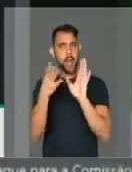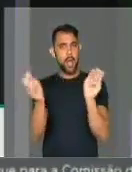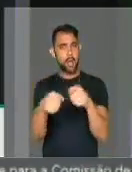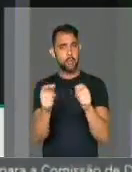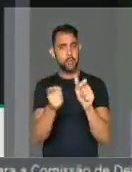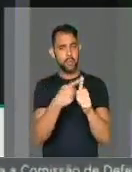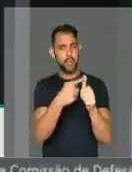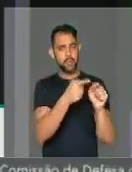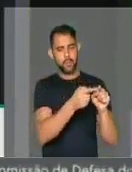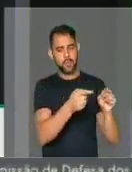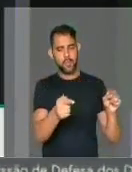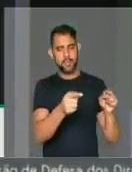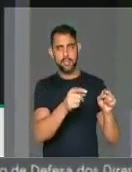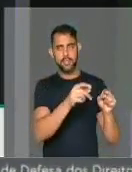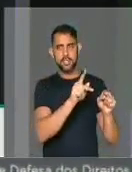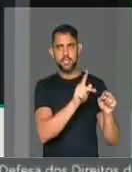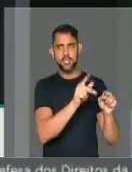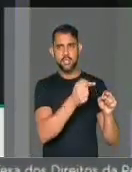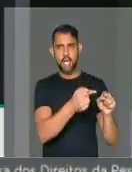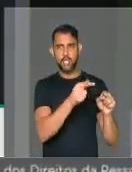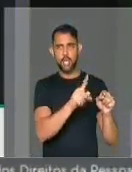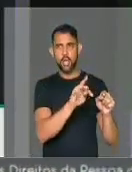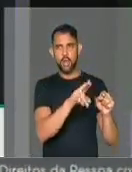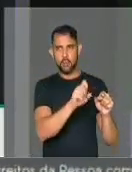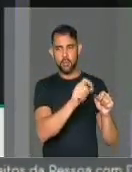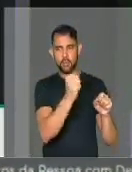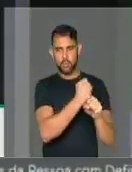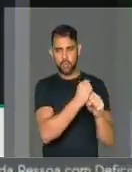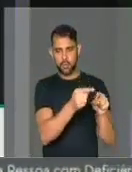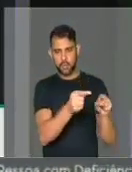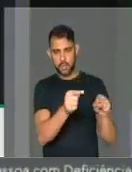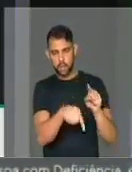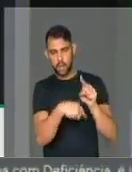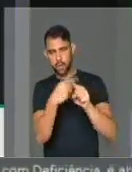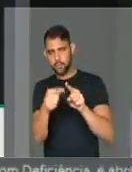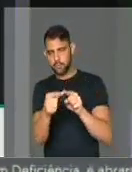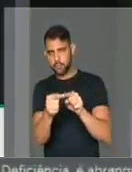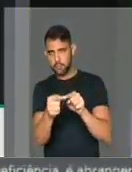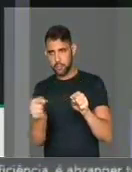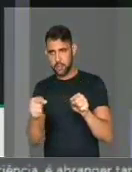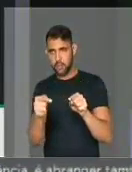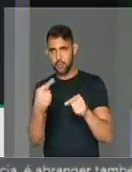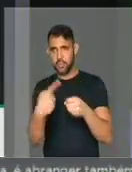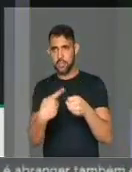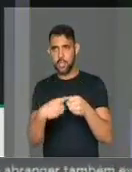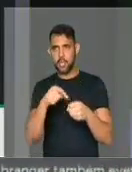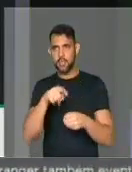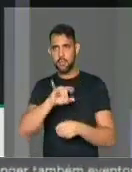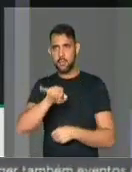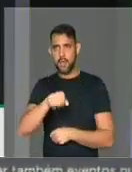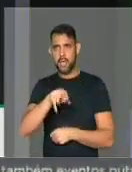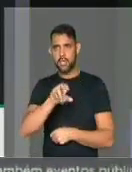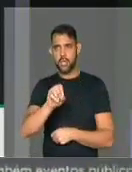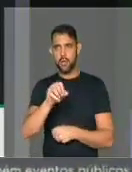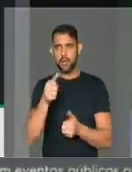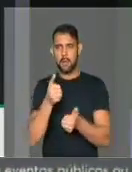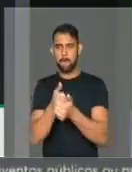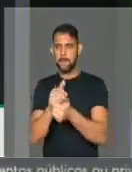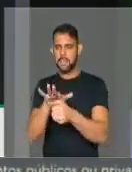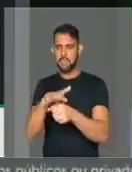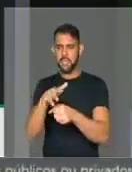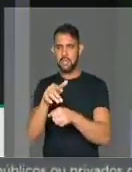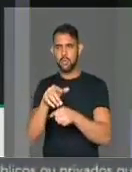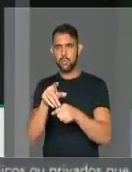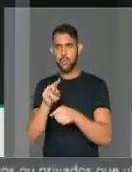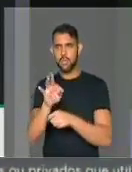um trecho de 7 quilômetros. Logo depois do perímetro urbano de Marachal Floriano, até aproximadamente